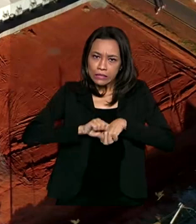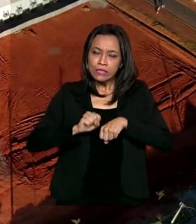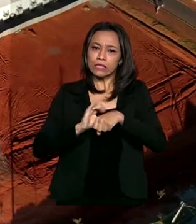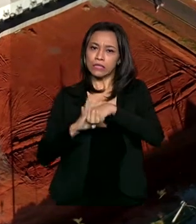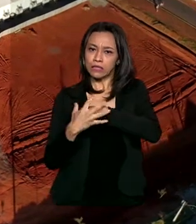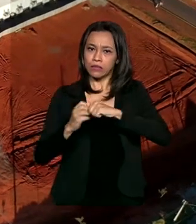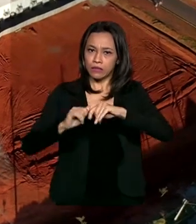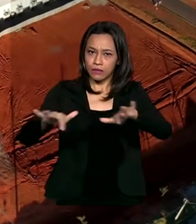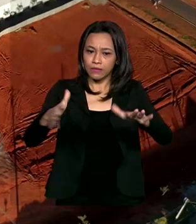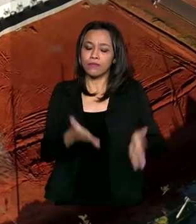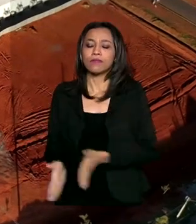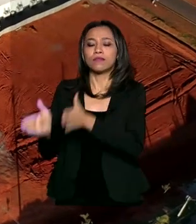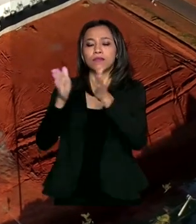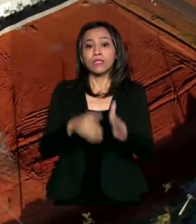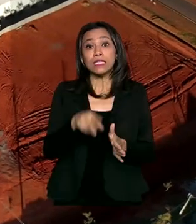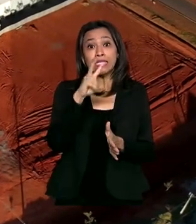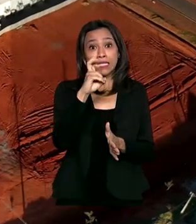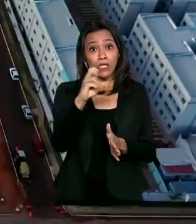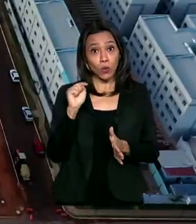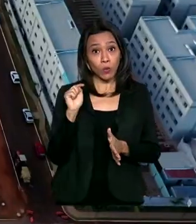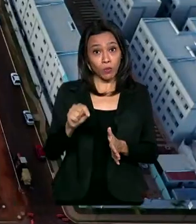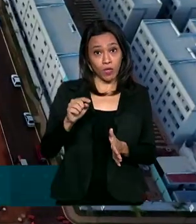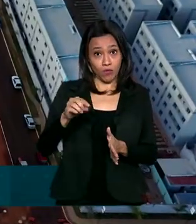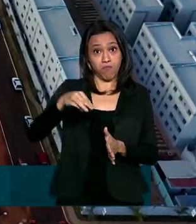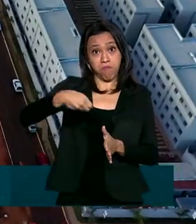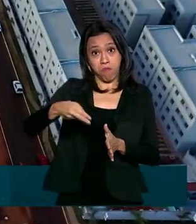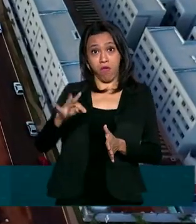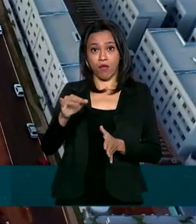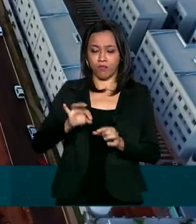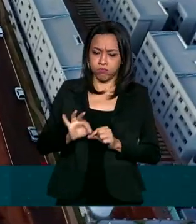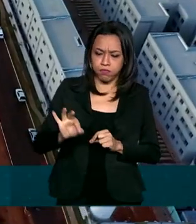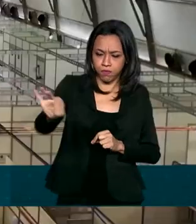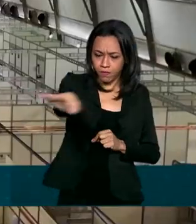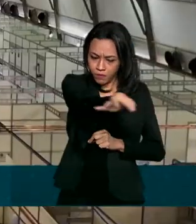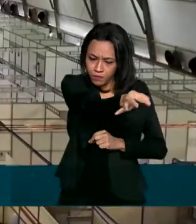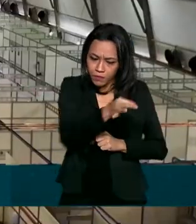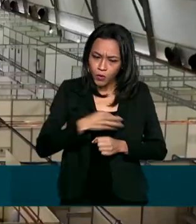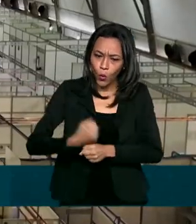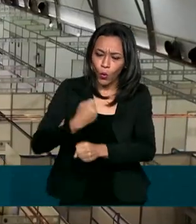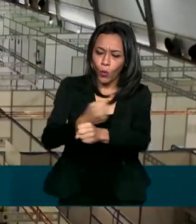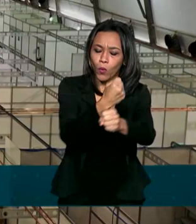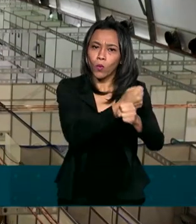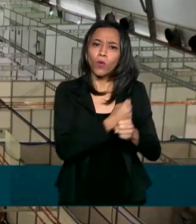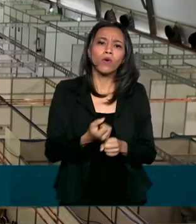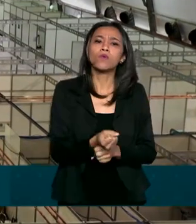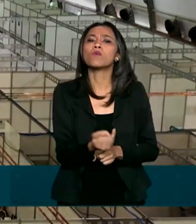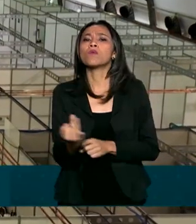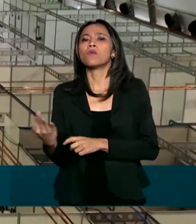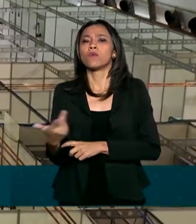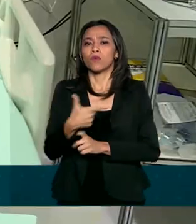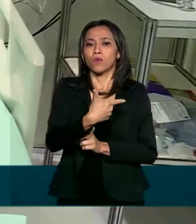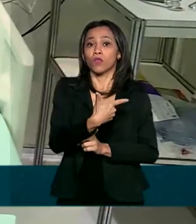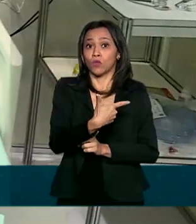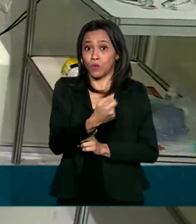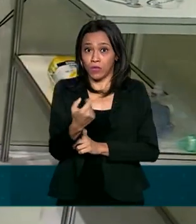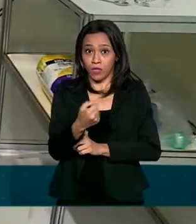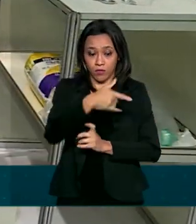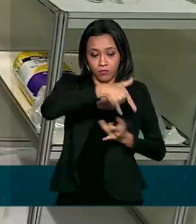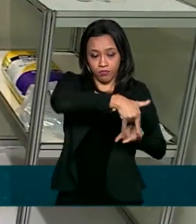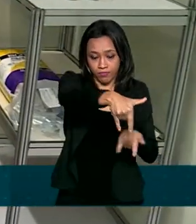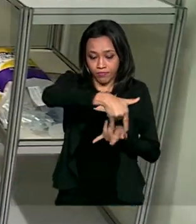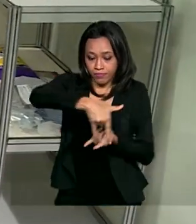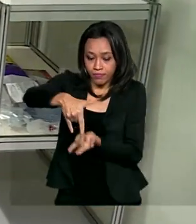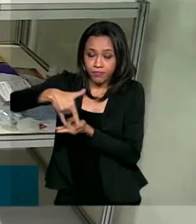São 5 mil metros quadrados de área construída que abrigam 200 leitos de internação, 10